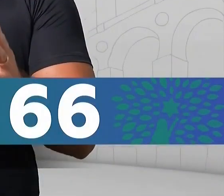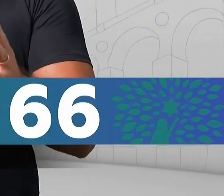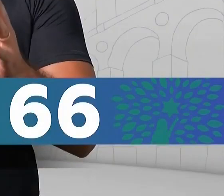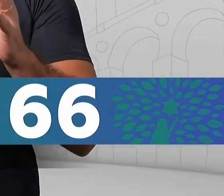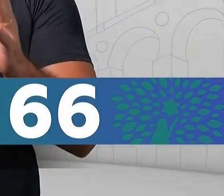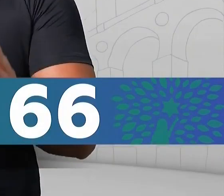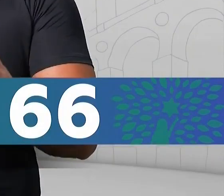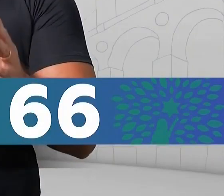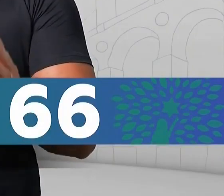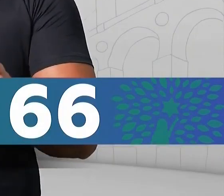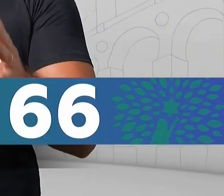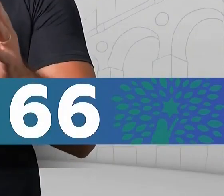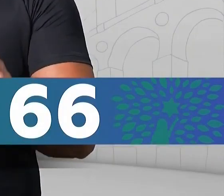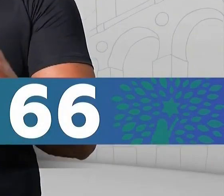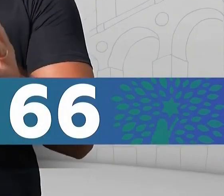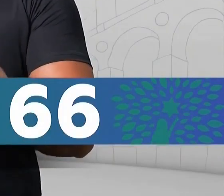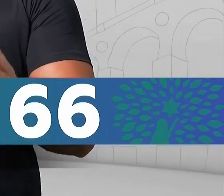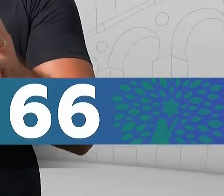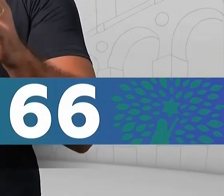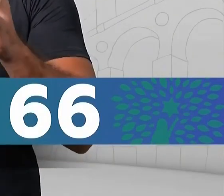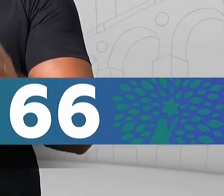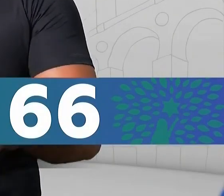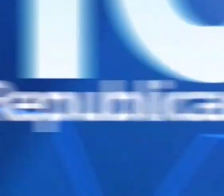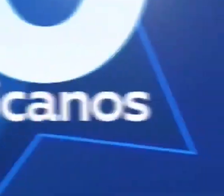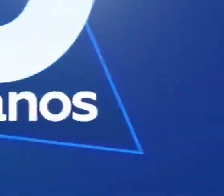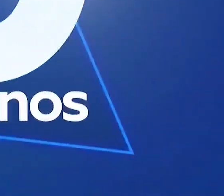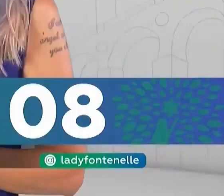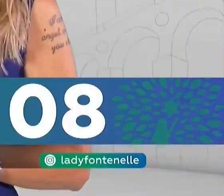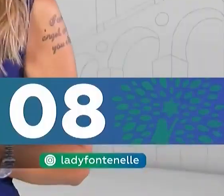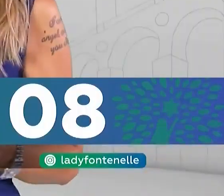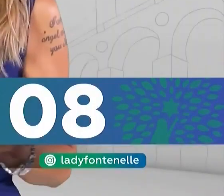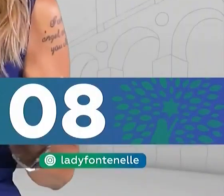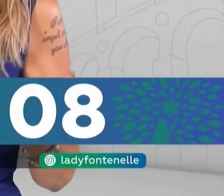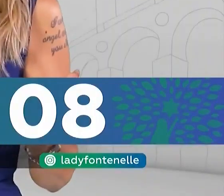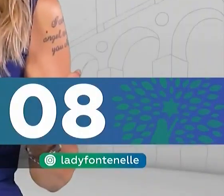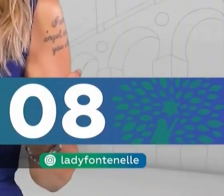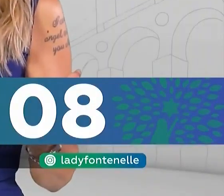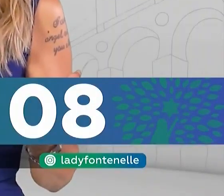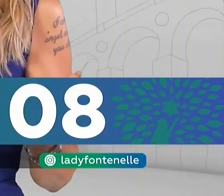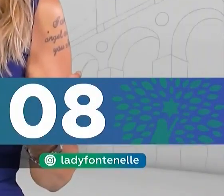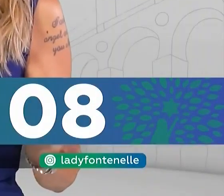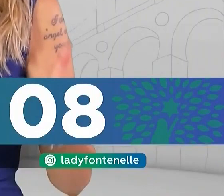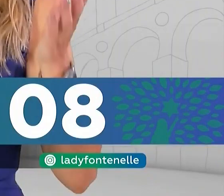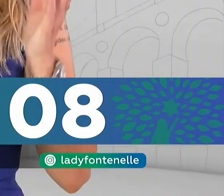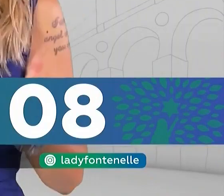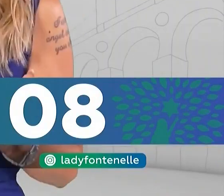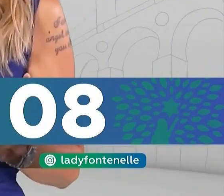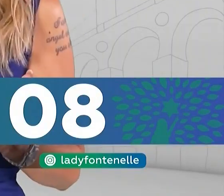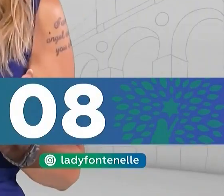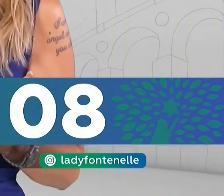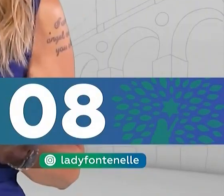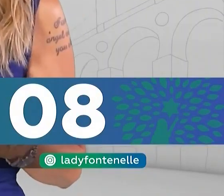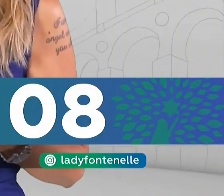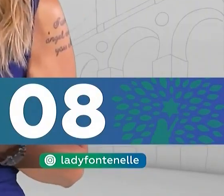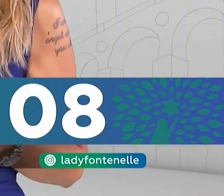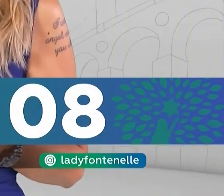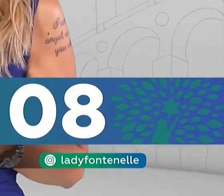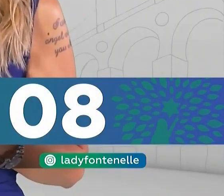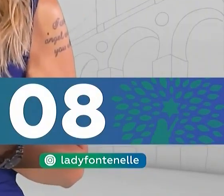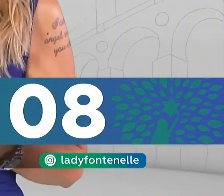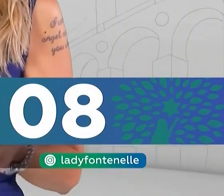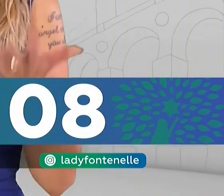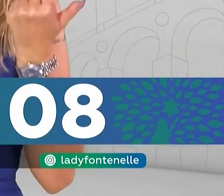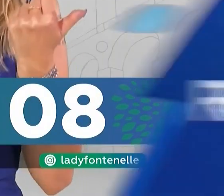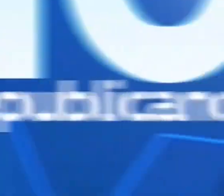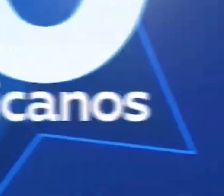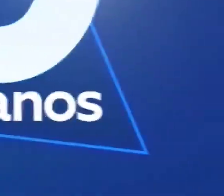Maricá. Como deputado federal, nossa força vai aumentar. Netuno, 1066. Olá, meus amores. Meu nome é Antônia Fontenelle e eu venho para a deputada federal. O meu número é